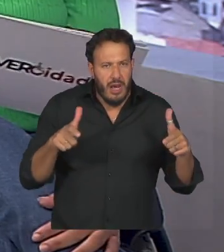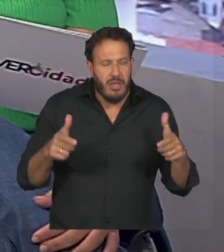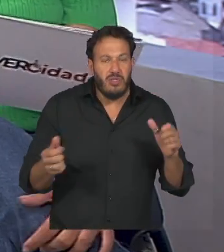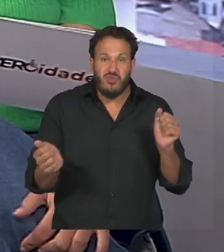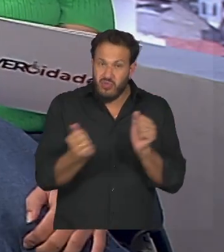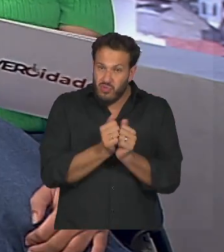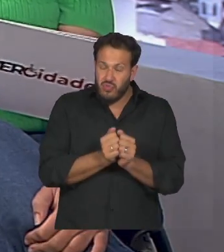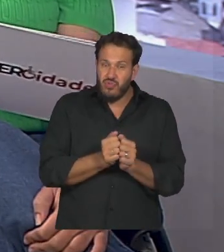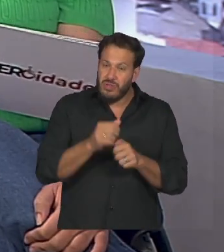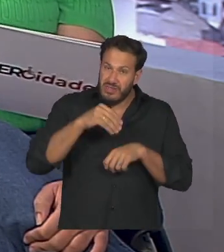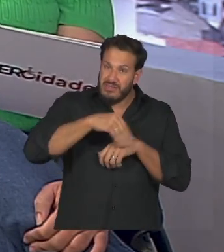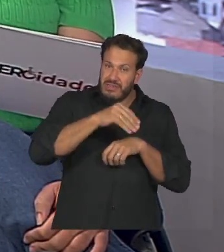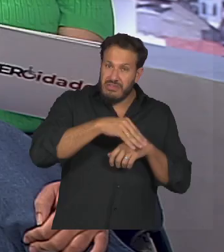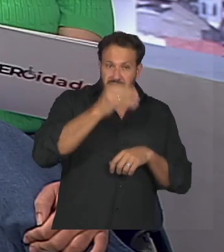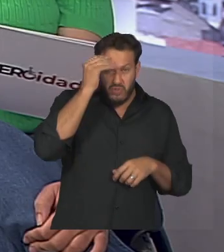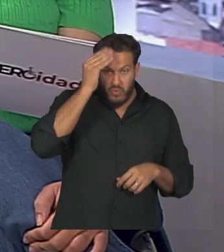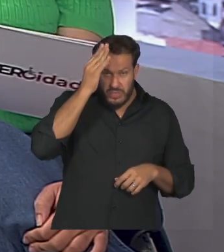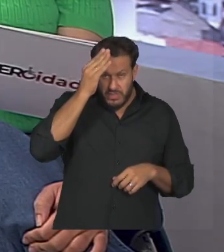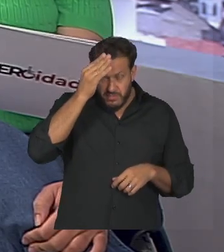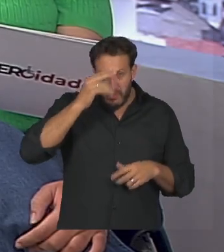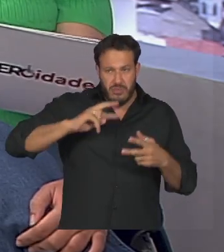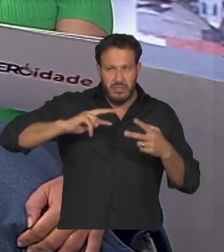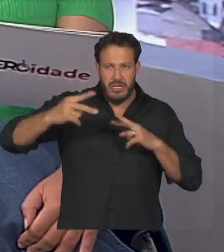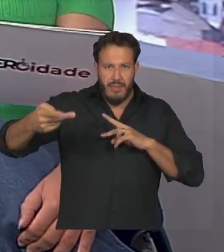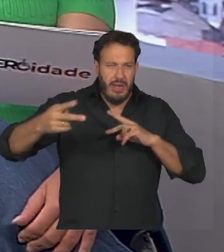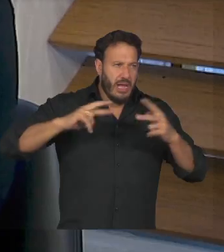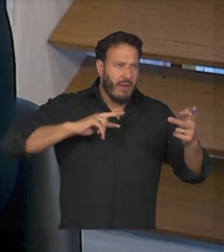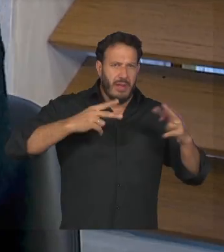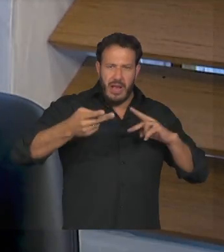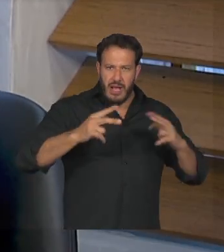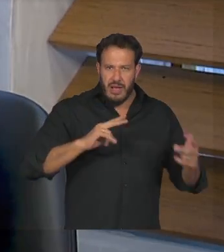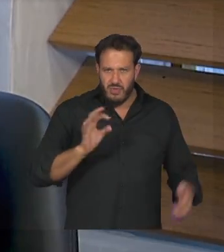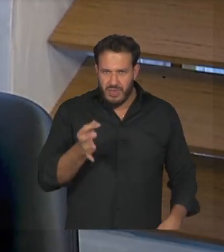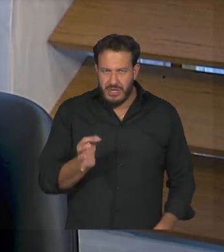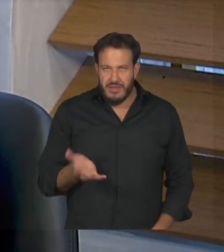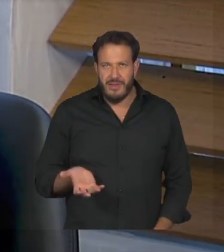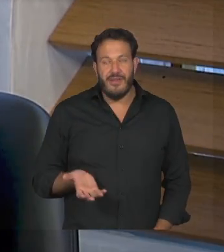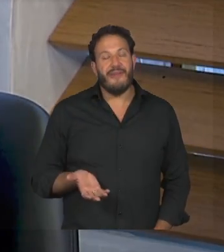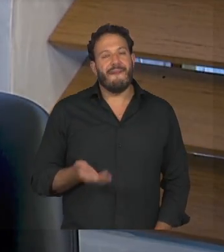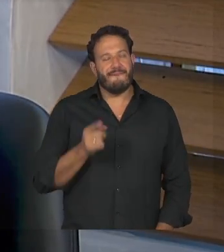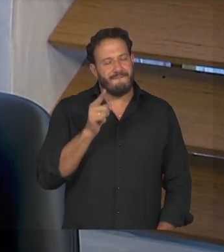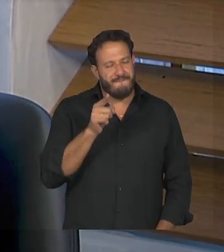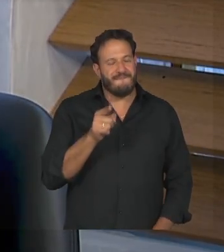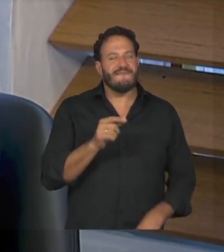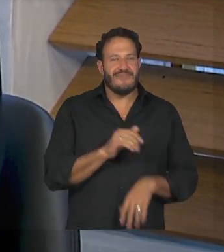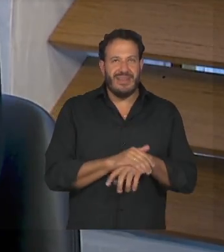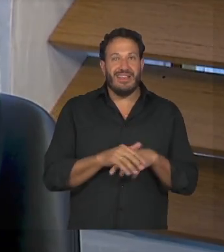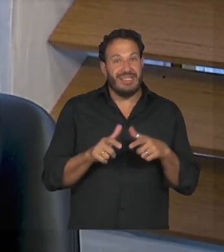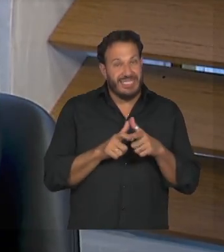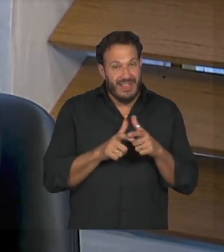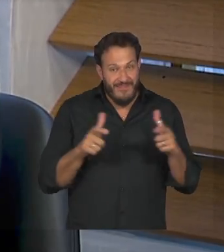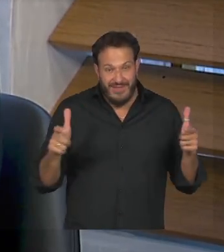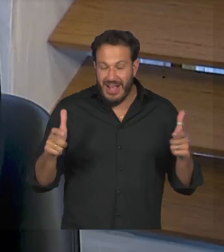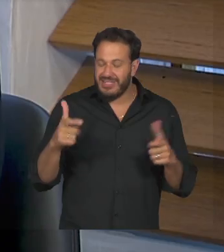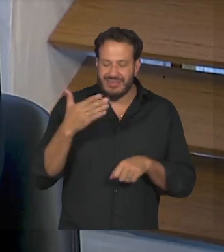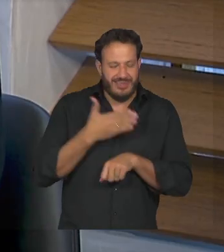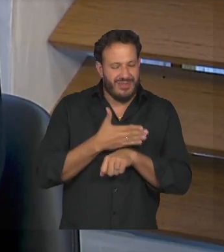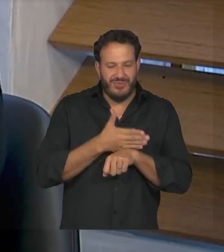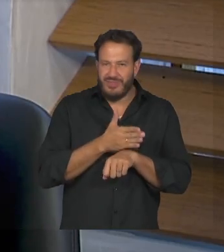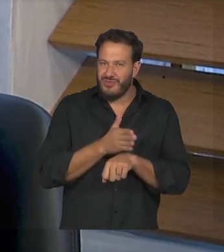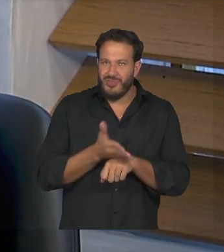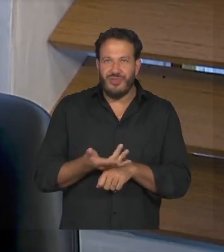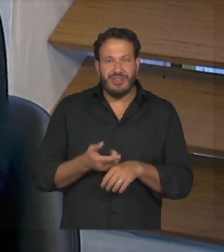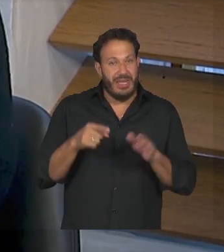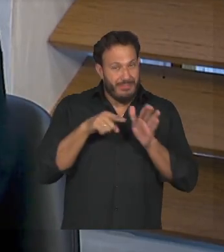trazendo conhecimento de lá para cá e daqui para lá fazendo uma troca esse avanço é o tempo todo e assim as